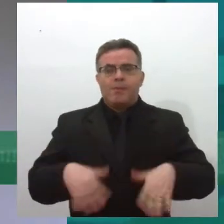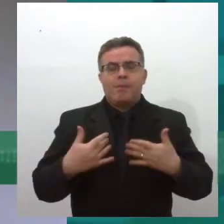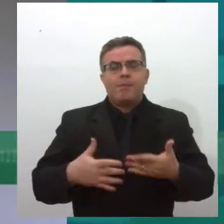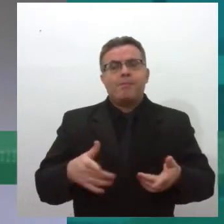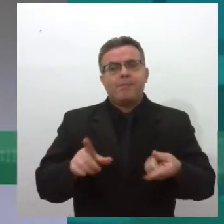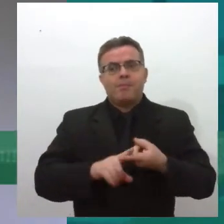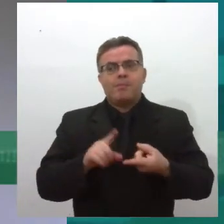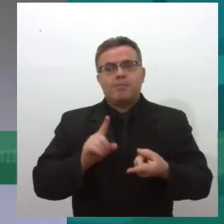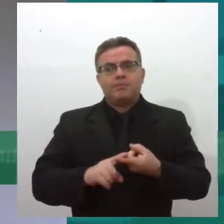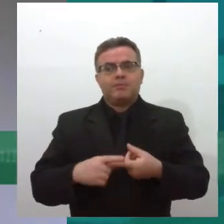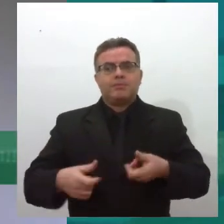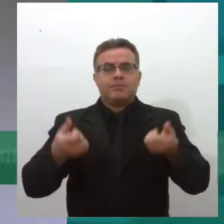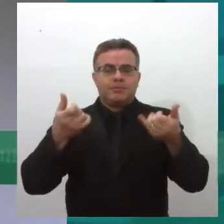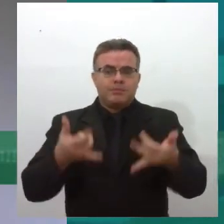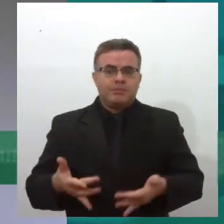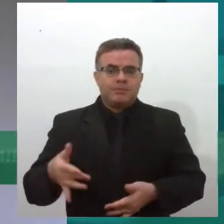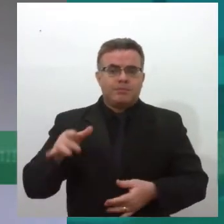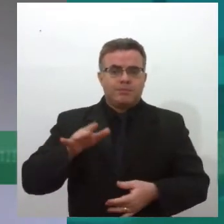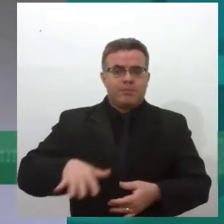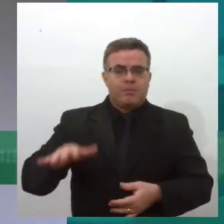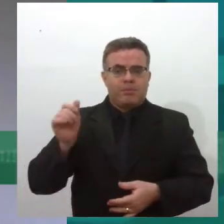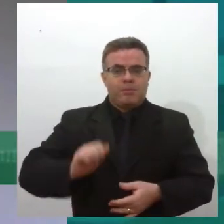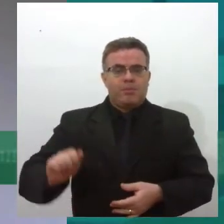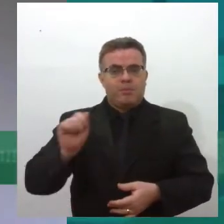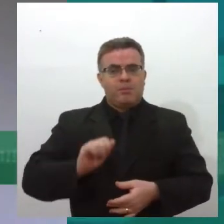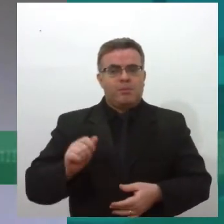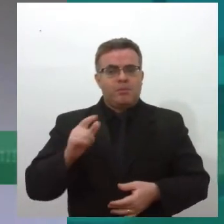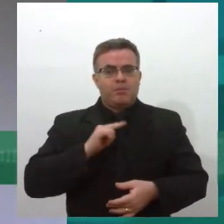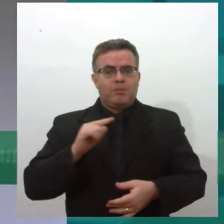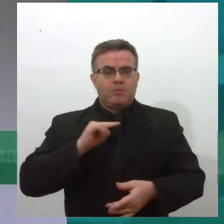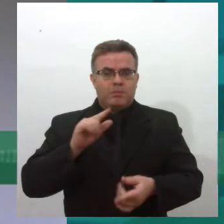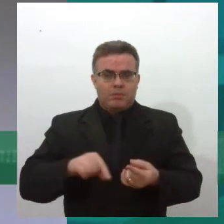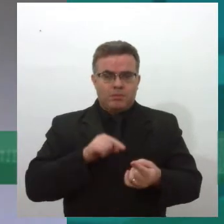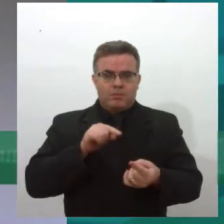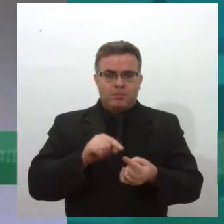que a associação, a BTX, ela tem hoje